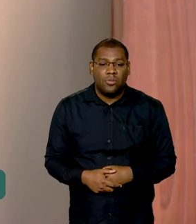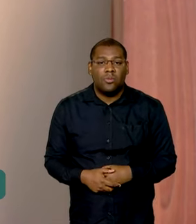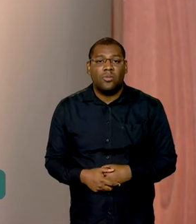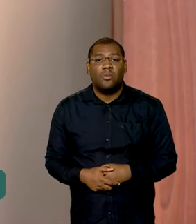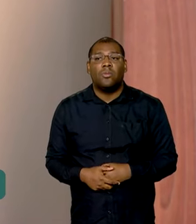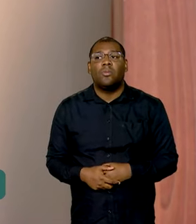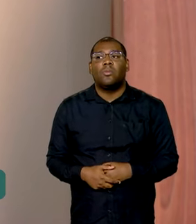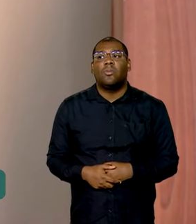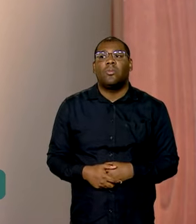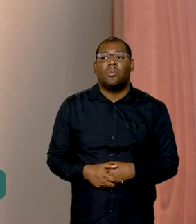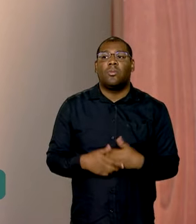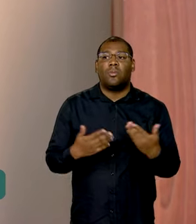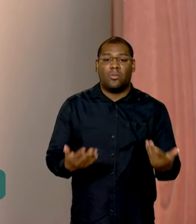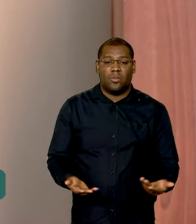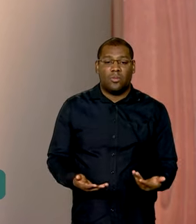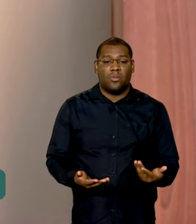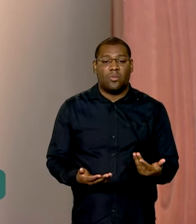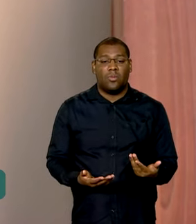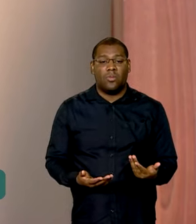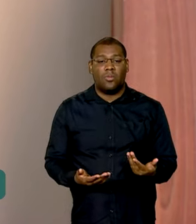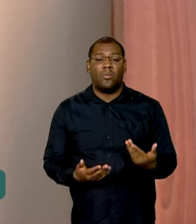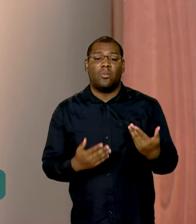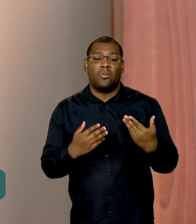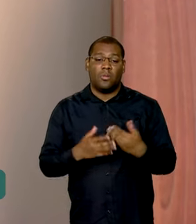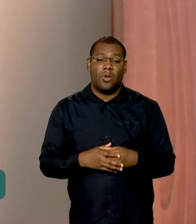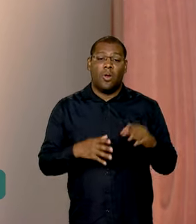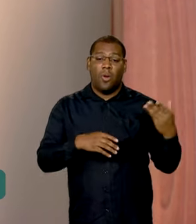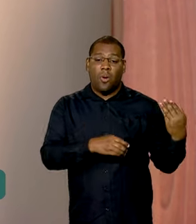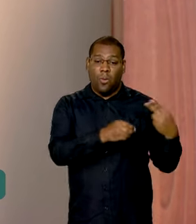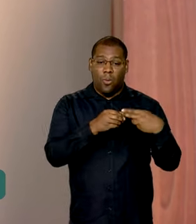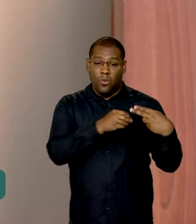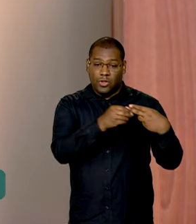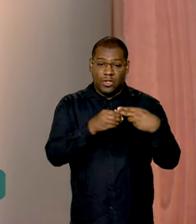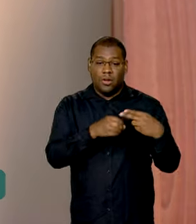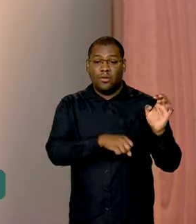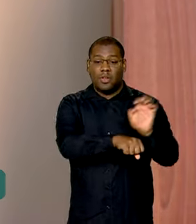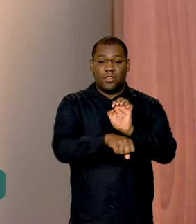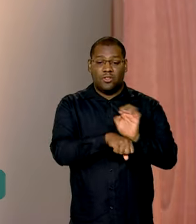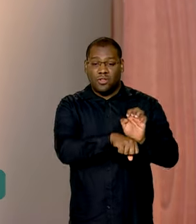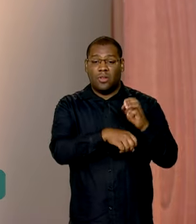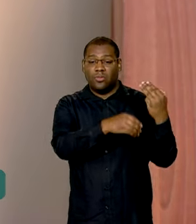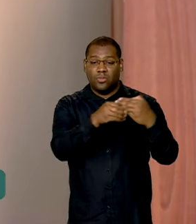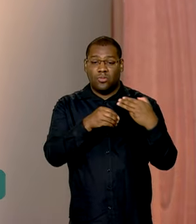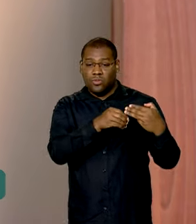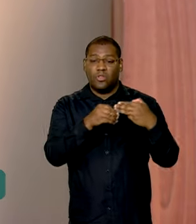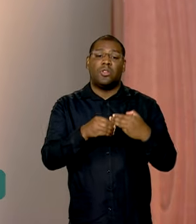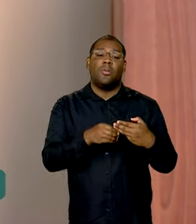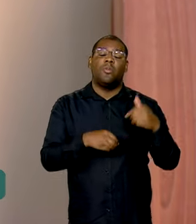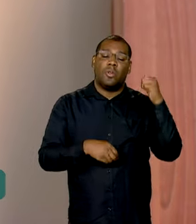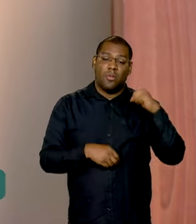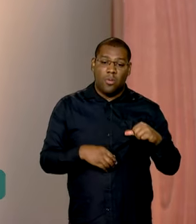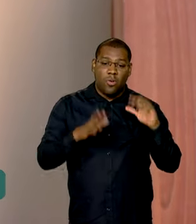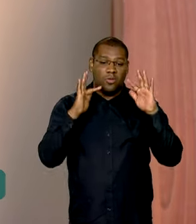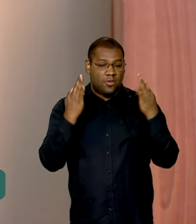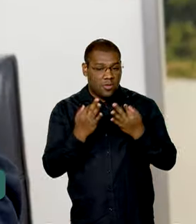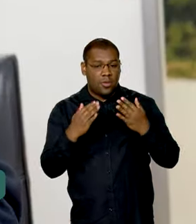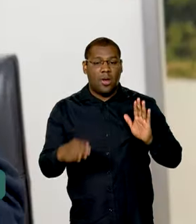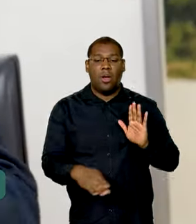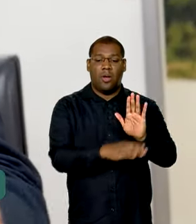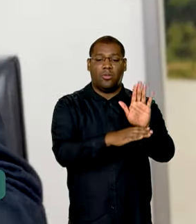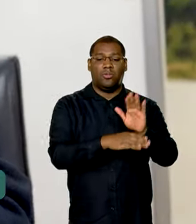da assistência social compartilhados entre União, Estados e Municípios e também Bolsa Família e cestas básicas.